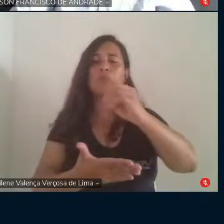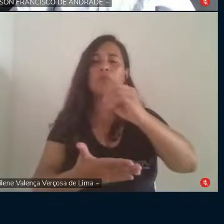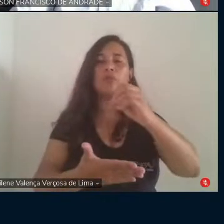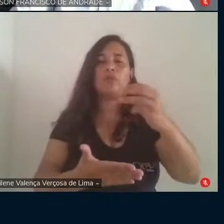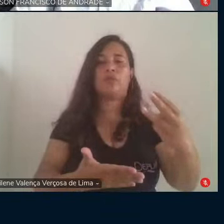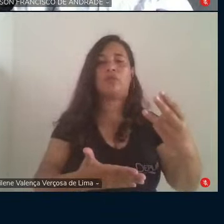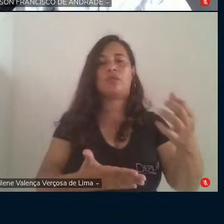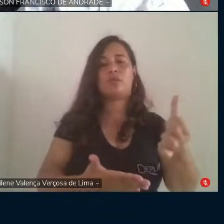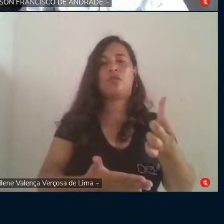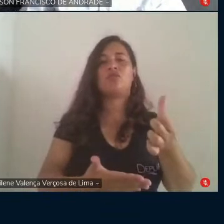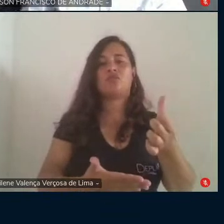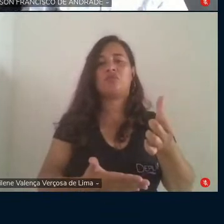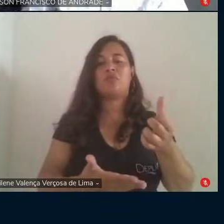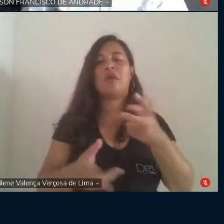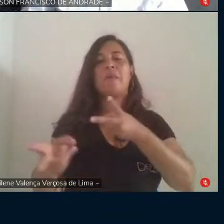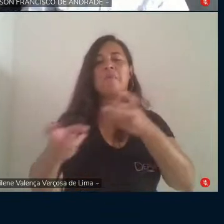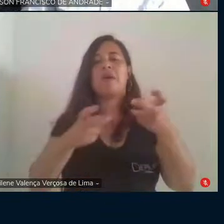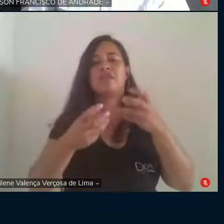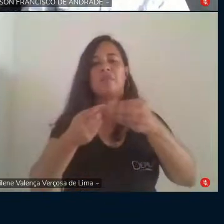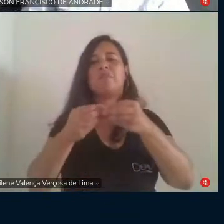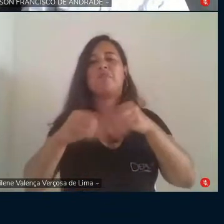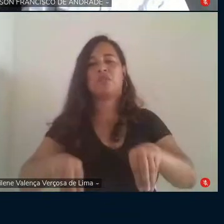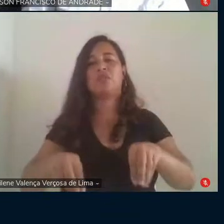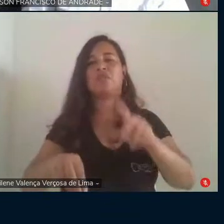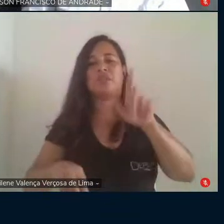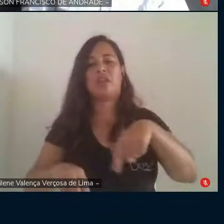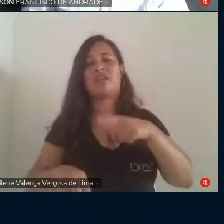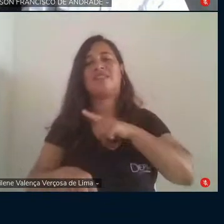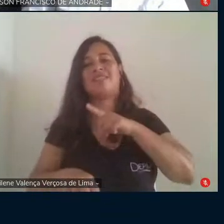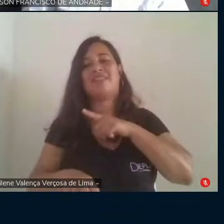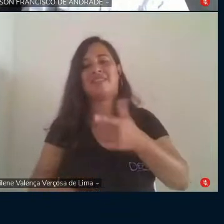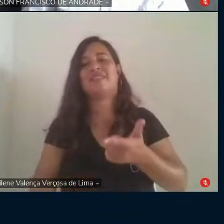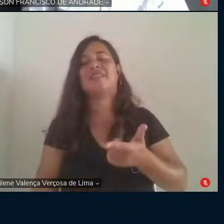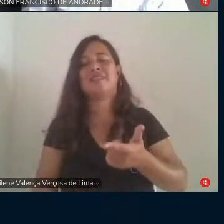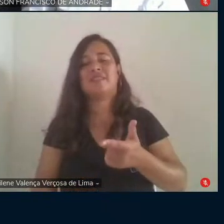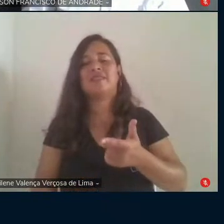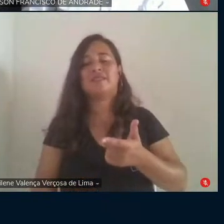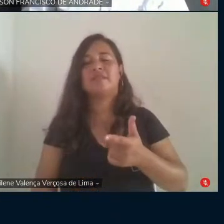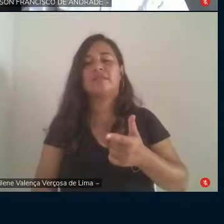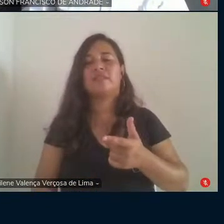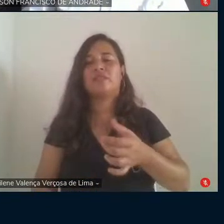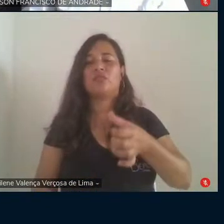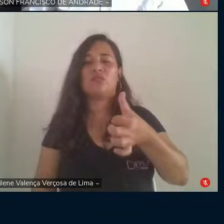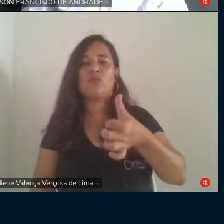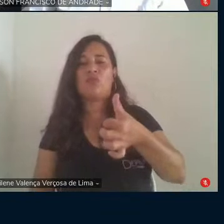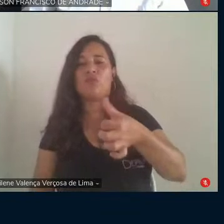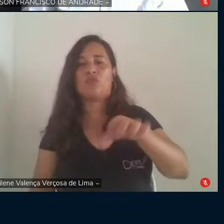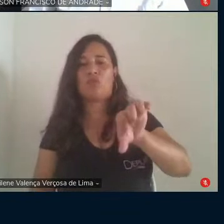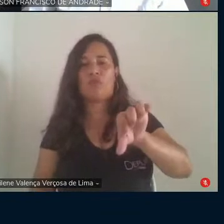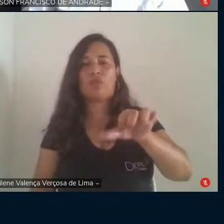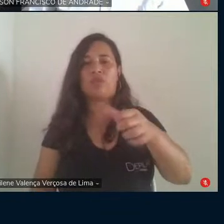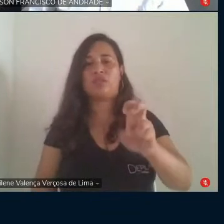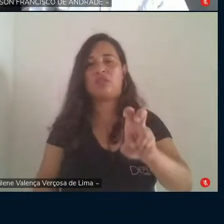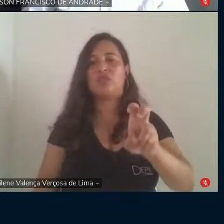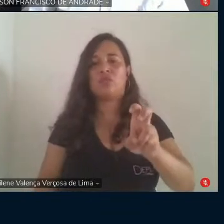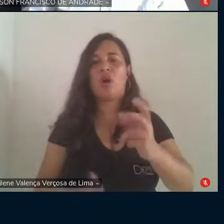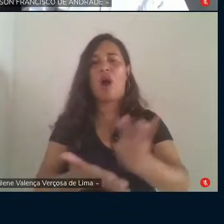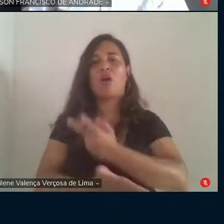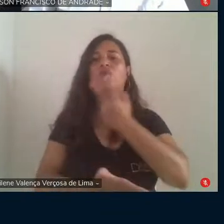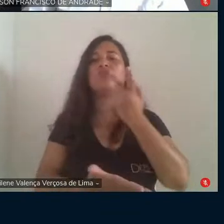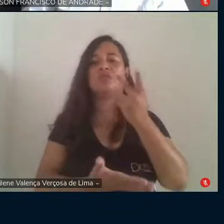Vocês percebem o prejuízo que essa Emenda Constitucional 95 causou, está causando ao Brasil?